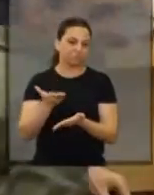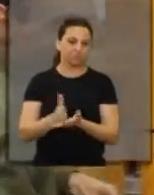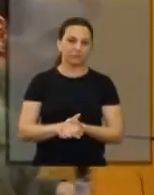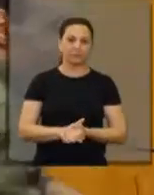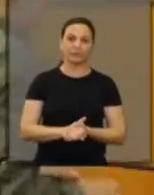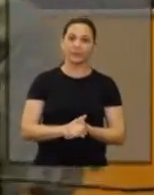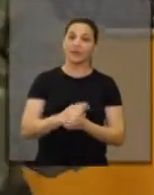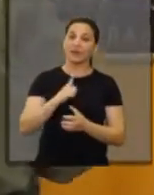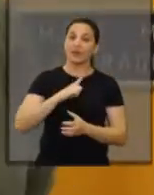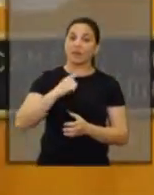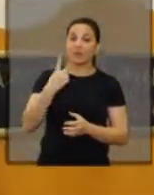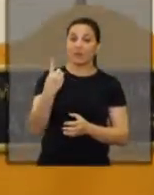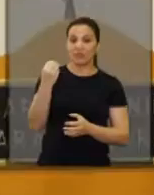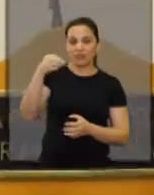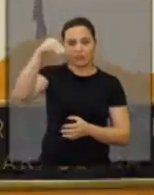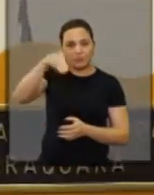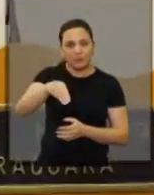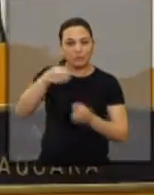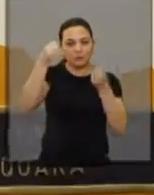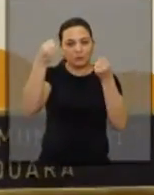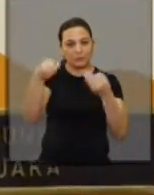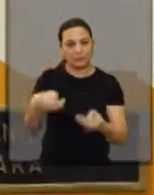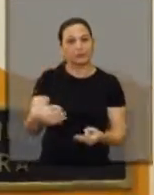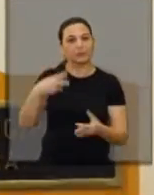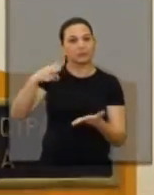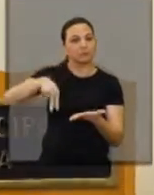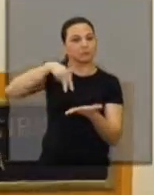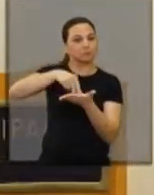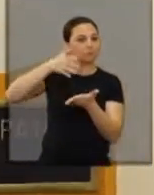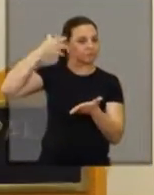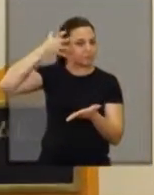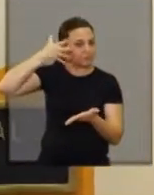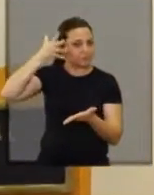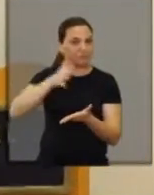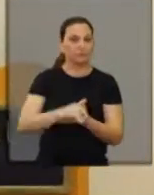Você tem dez minutos para fazer a sua exposição. Theo.